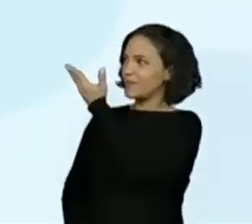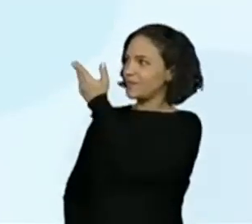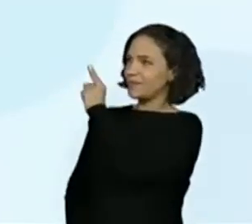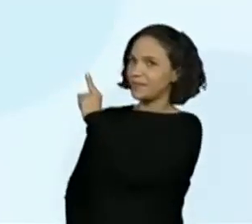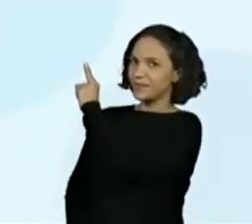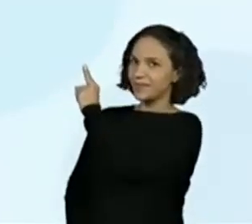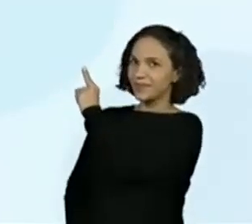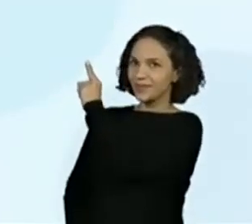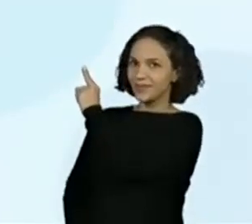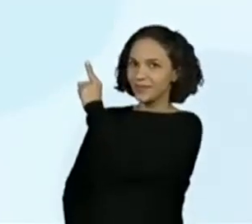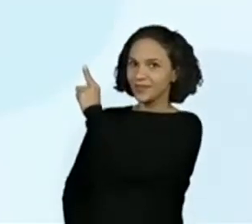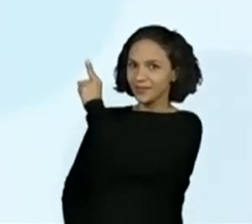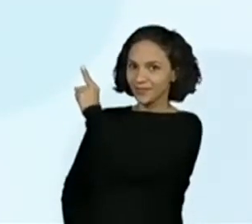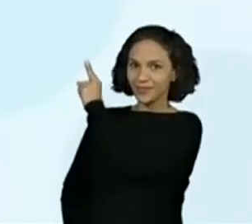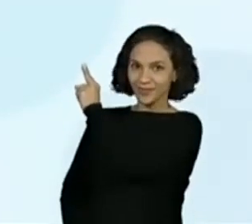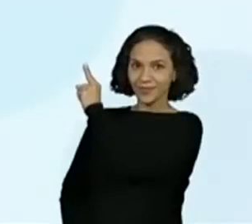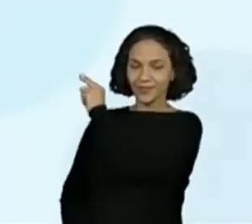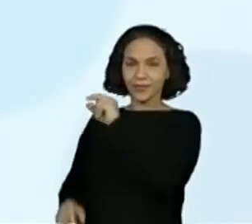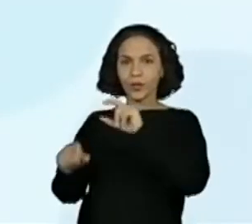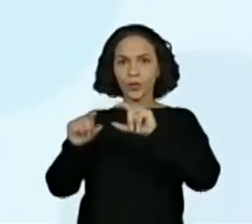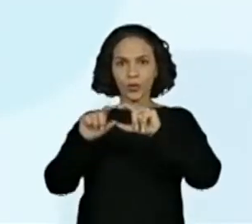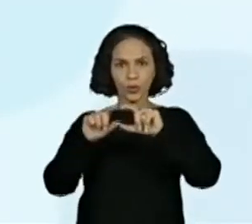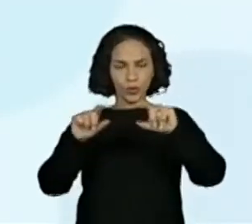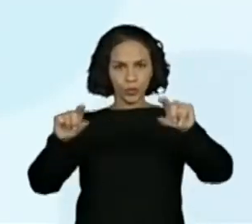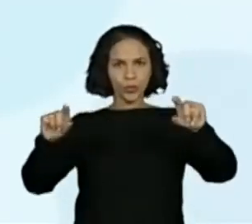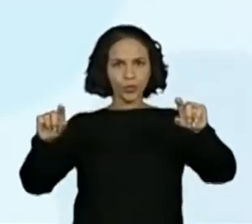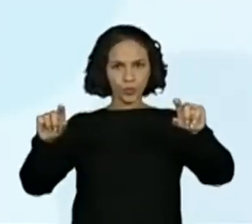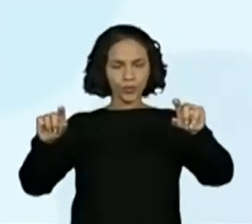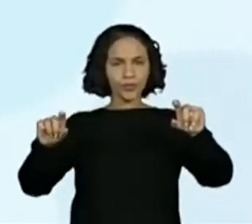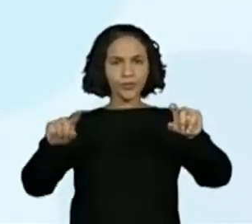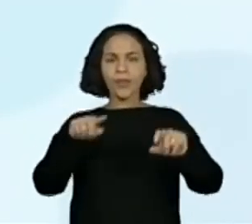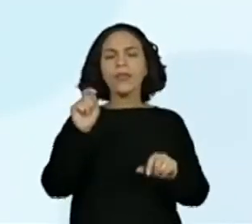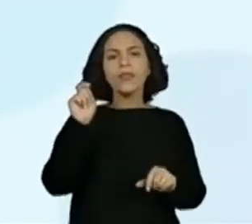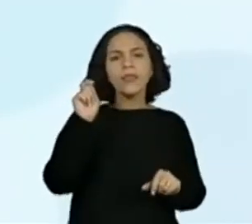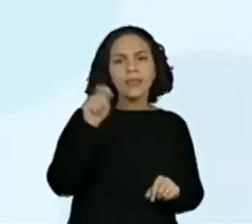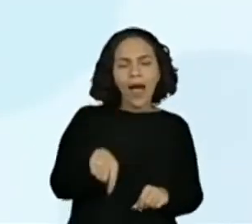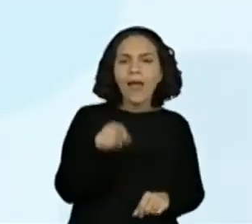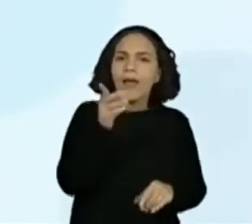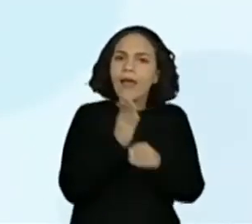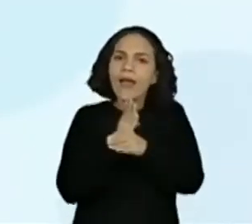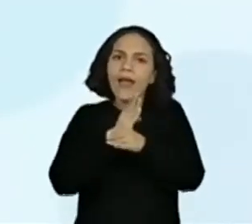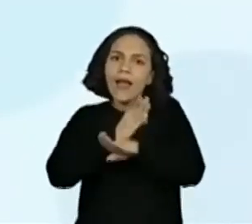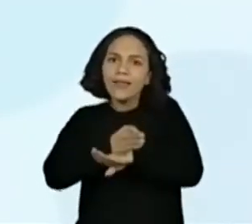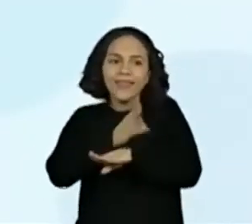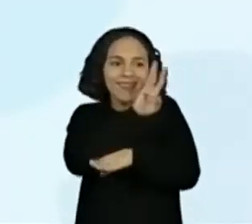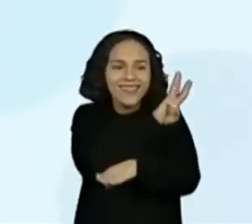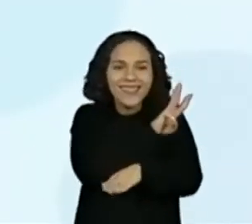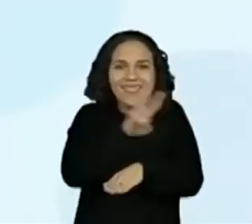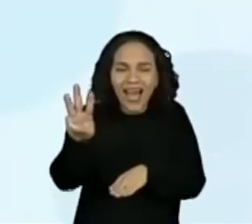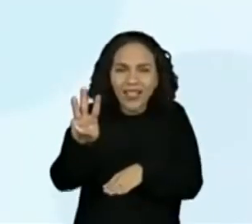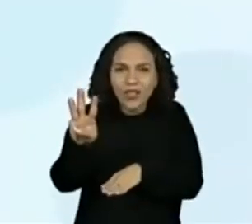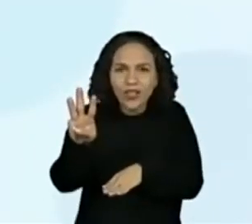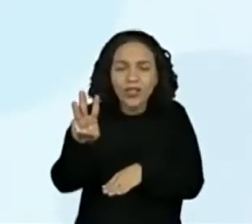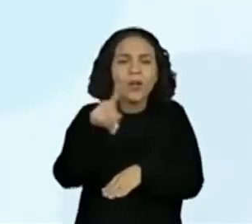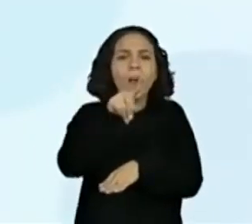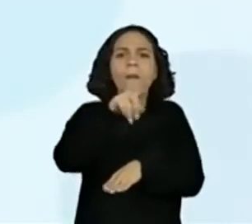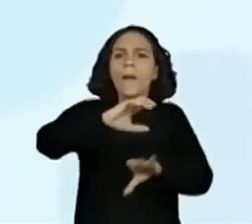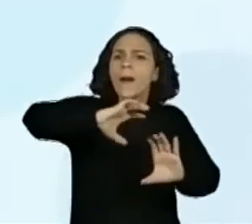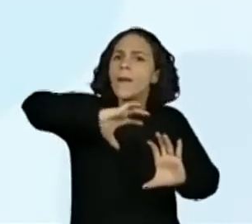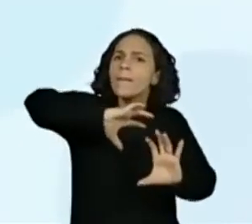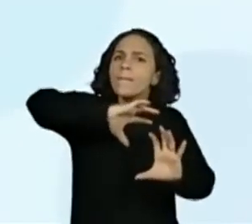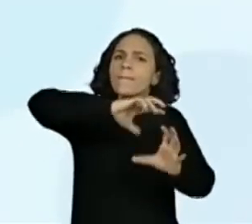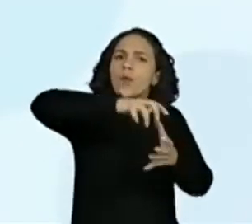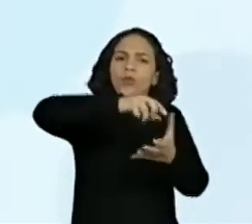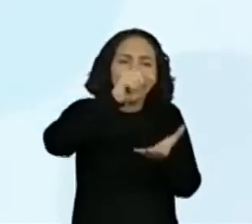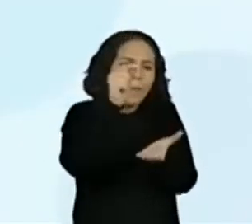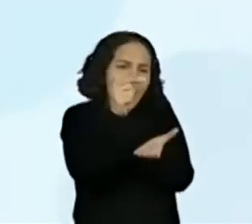notícias, barra realidade, traço virtual, traço permite, traço